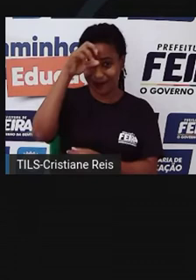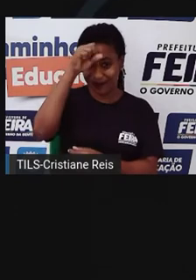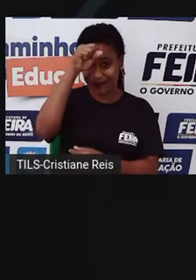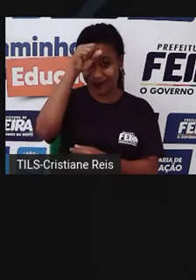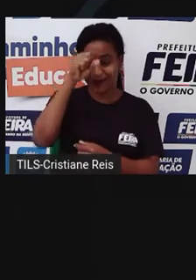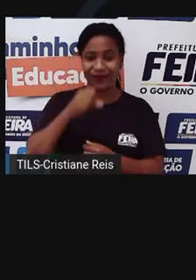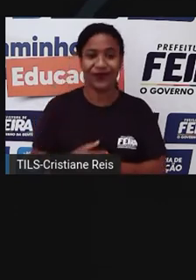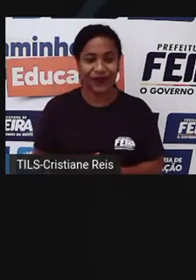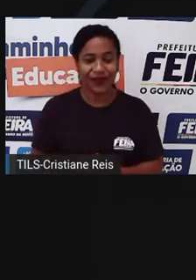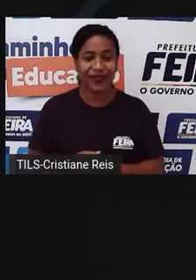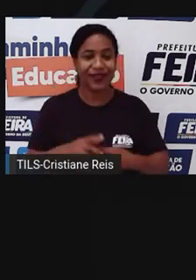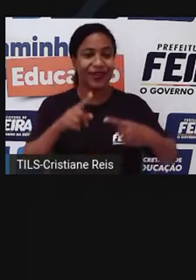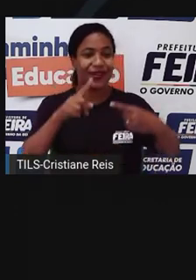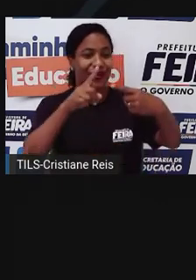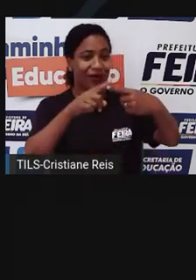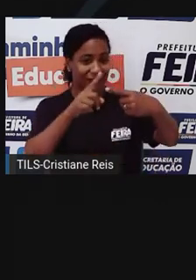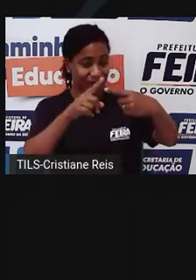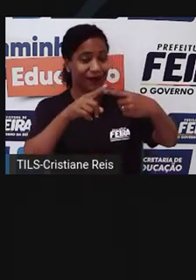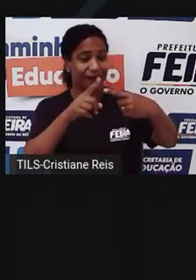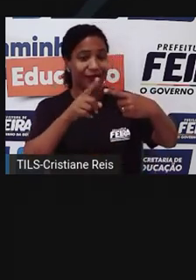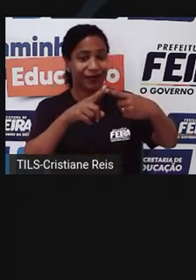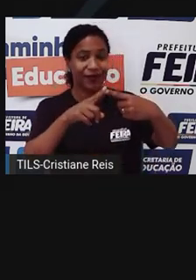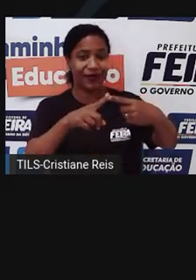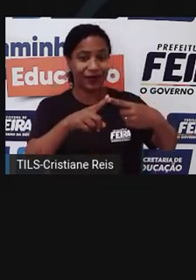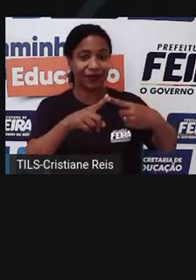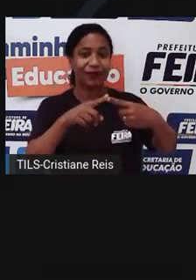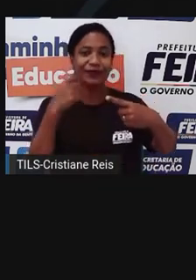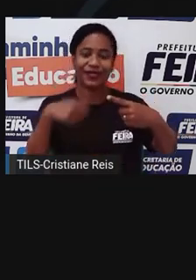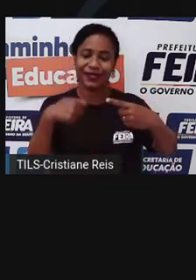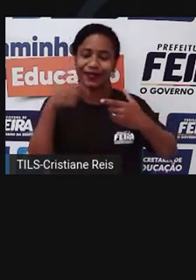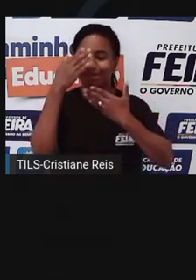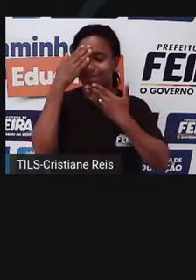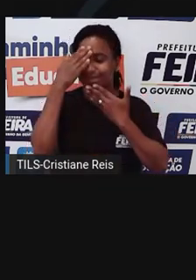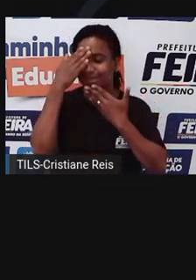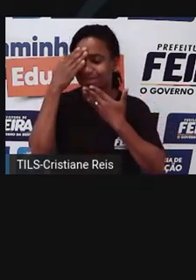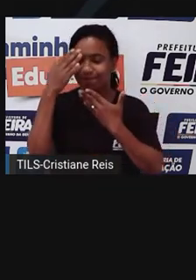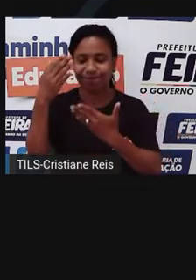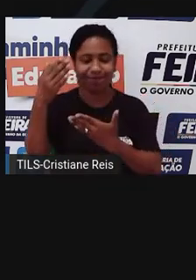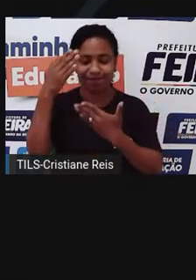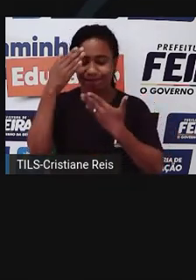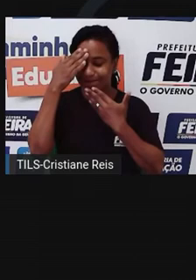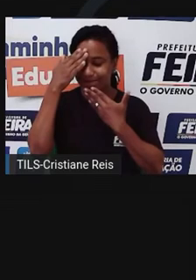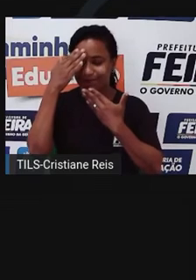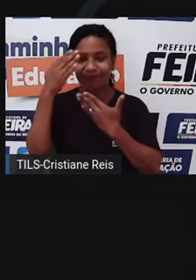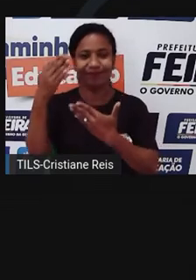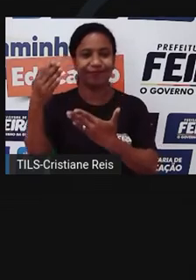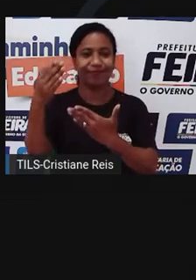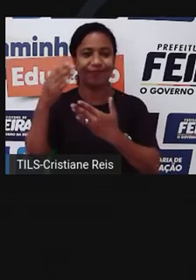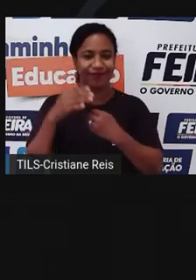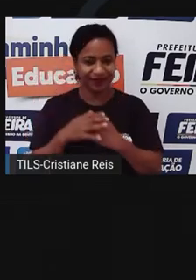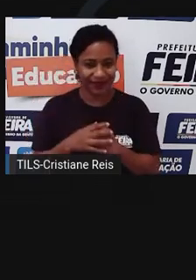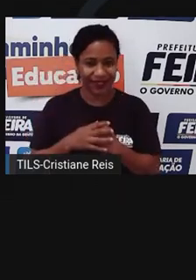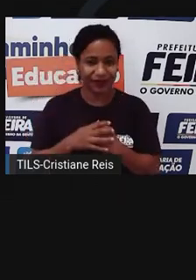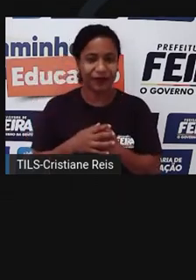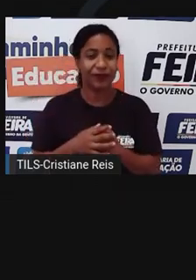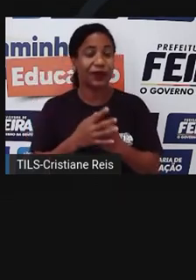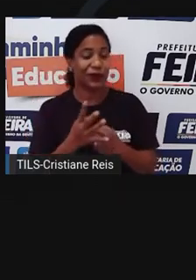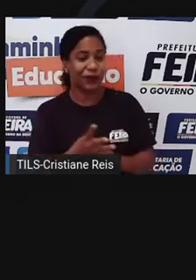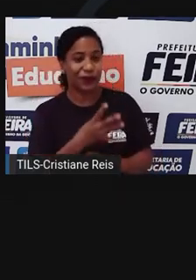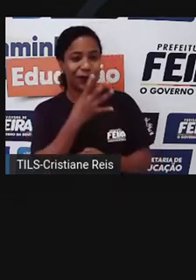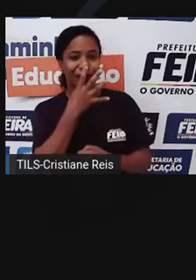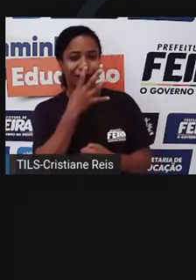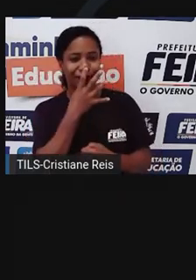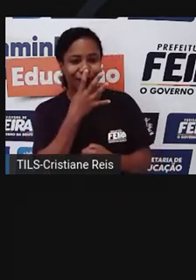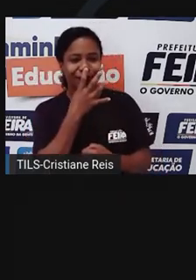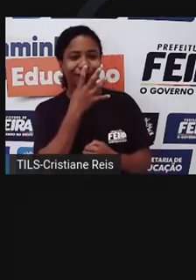O primeiro princípio que a gente pode eleger é a gratidão. Ela reside no apreciar, ela reside no